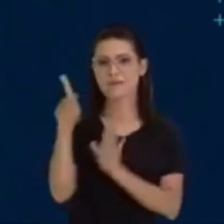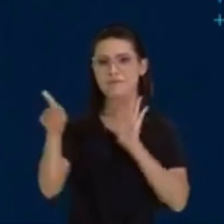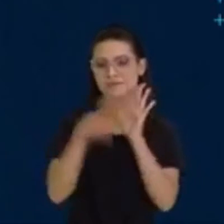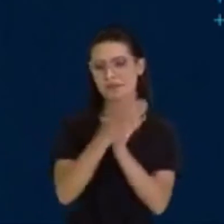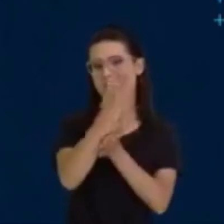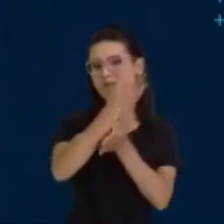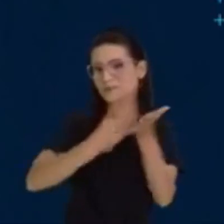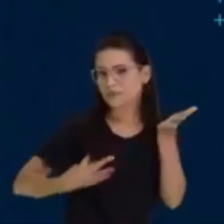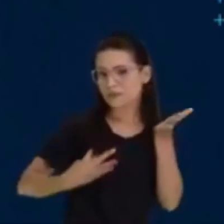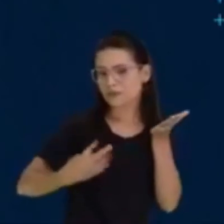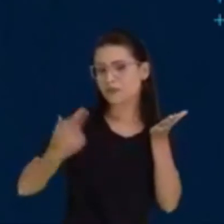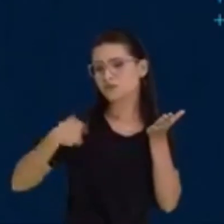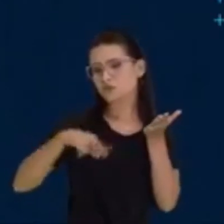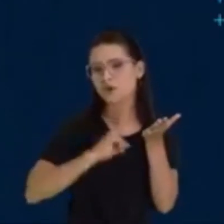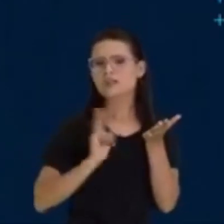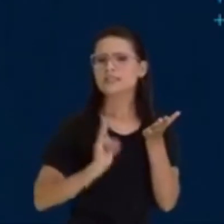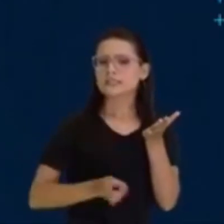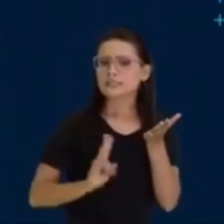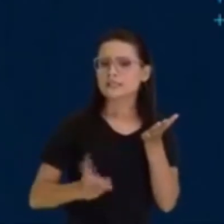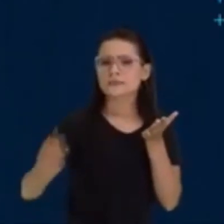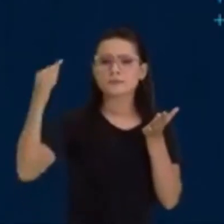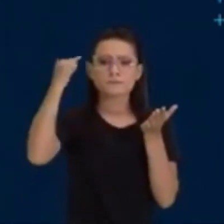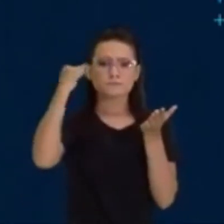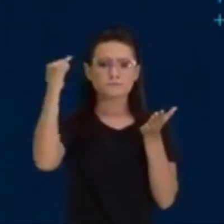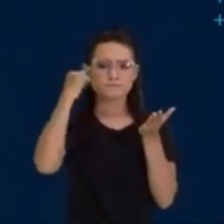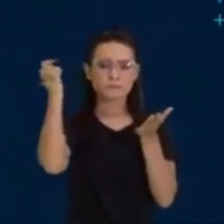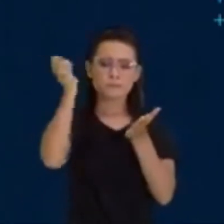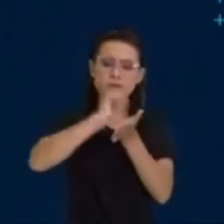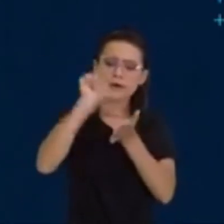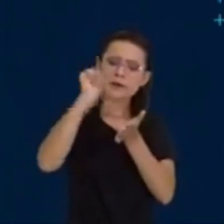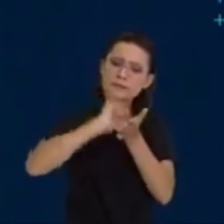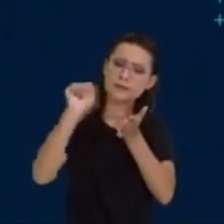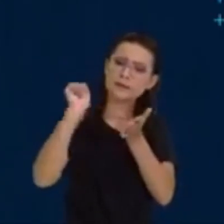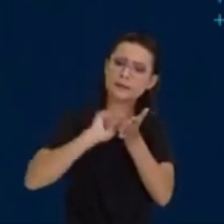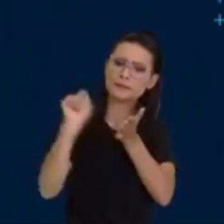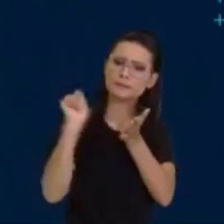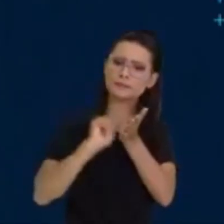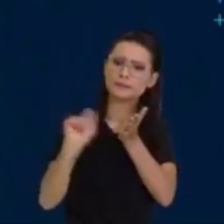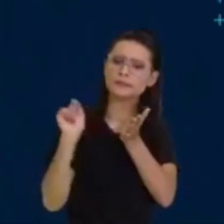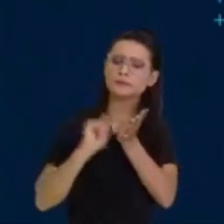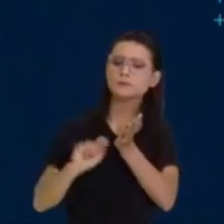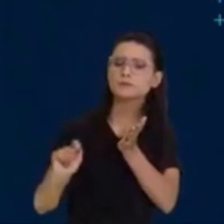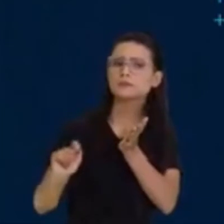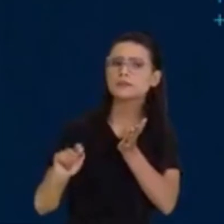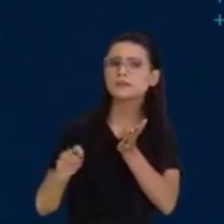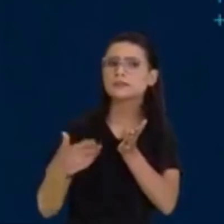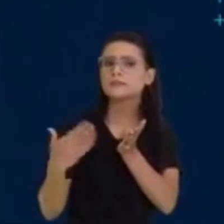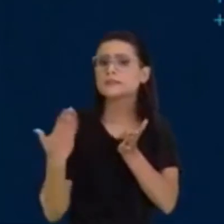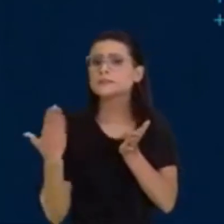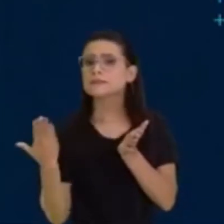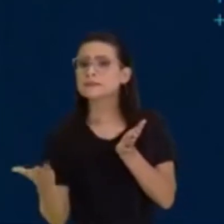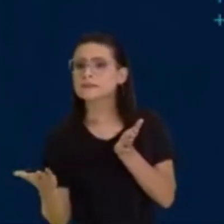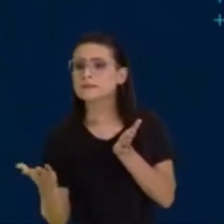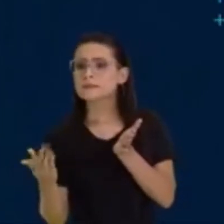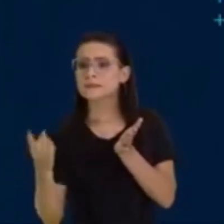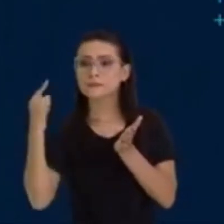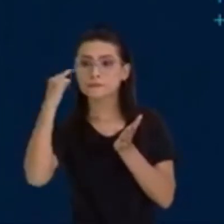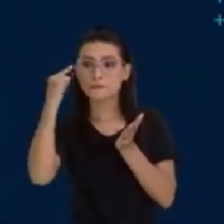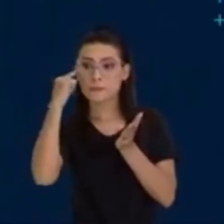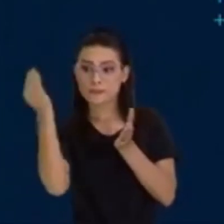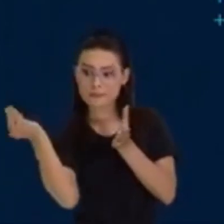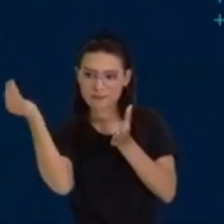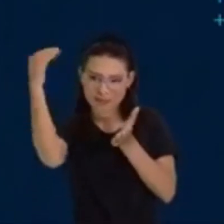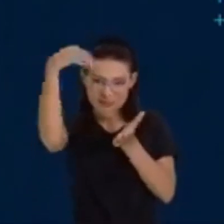sempre o produtor do texto, o escritor de um texto, ele traz para o